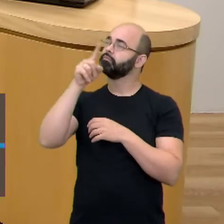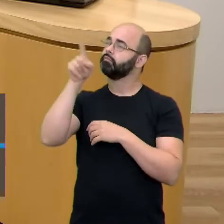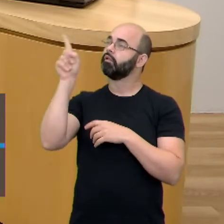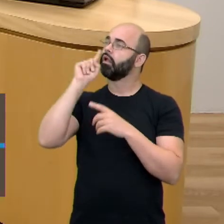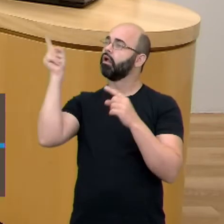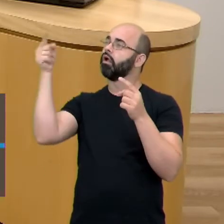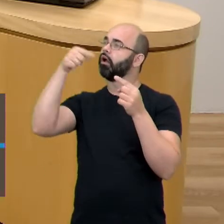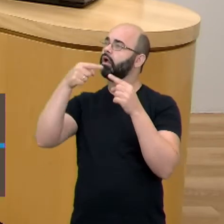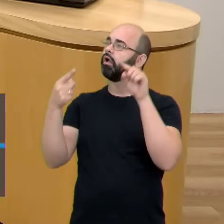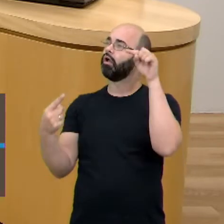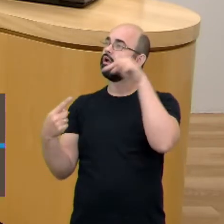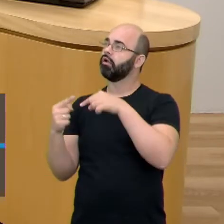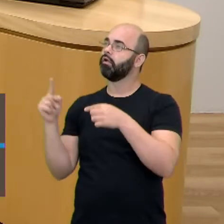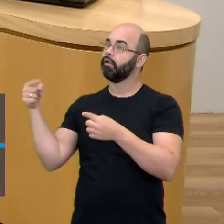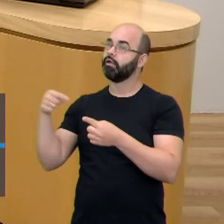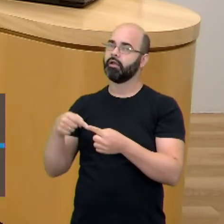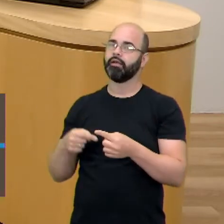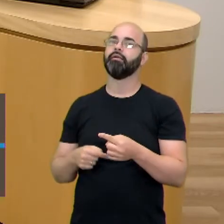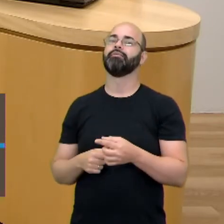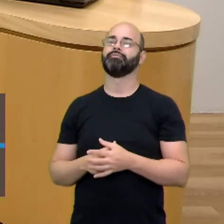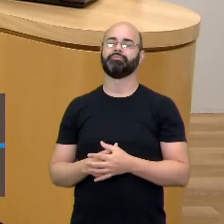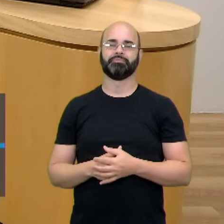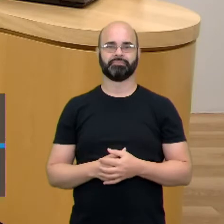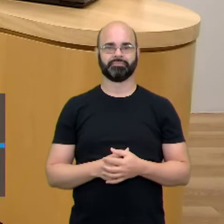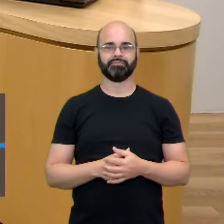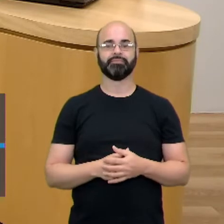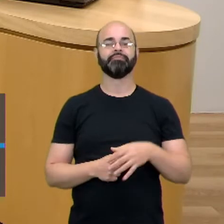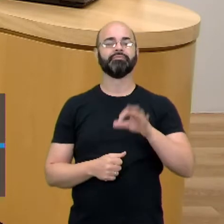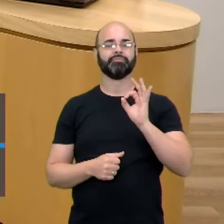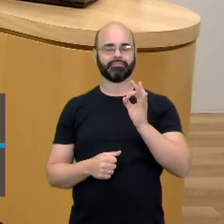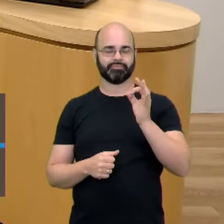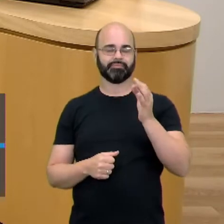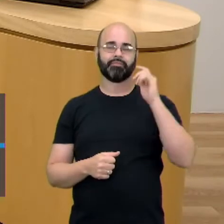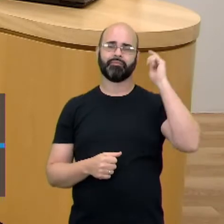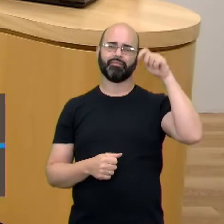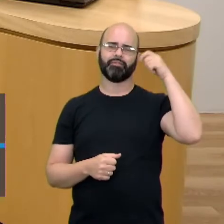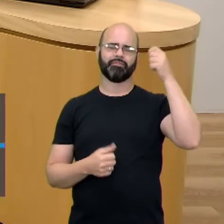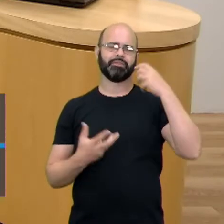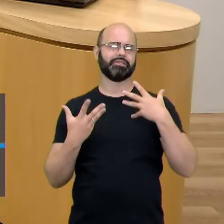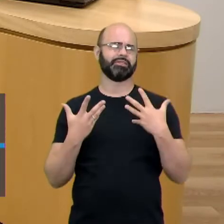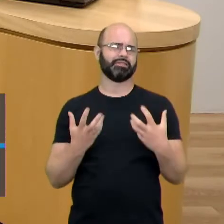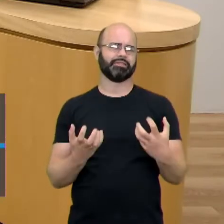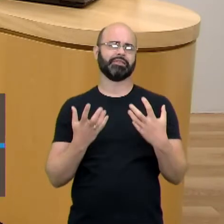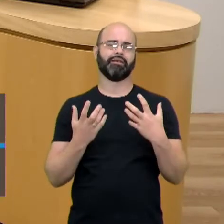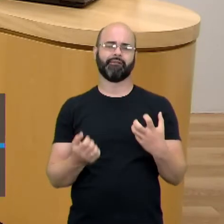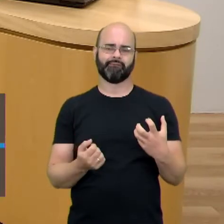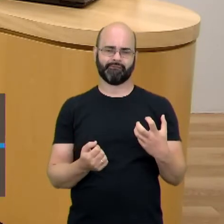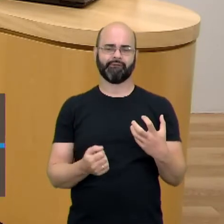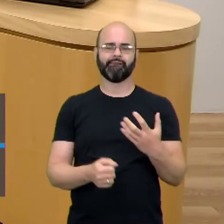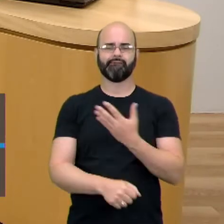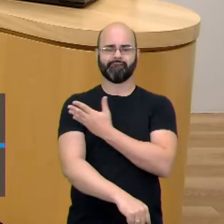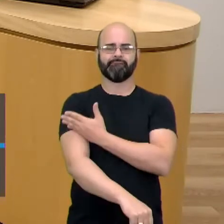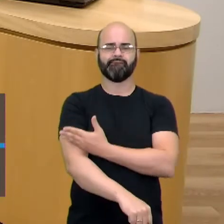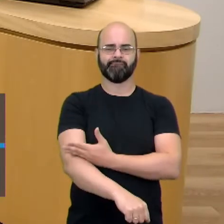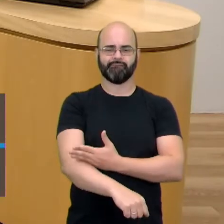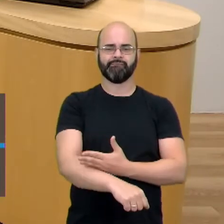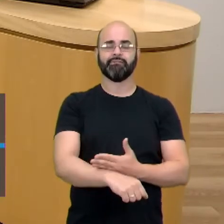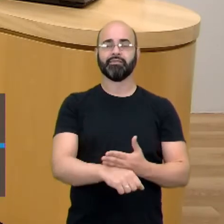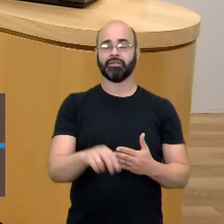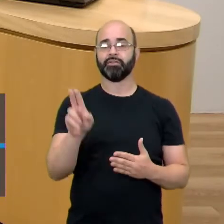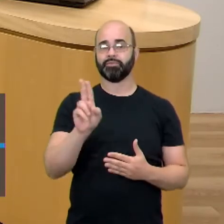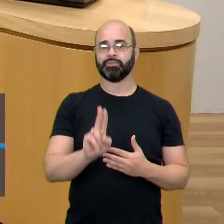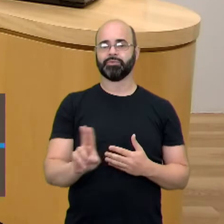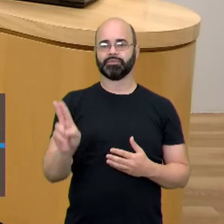Isso, exatamente. Não é à toa que muitos são os filmes que recorrem a esse tipo de recurso, né?